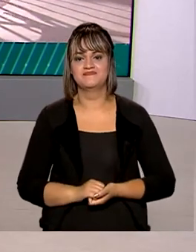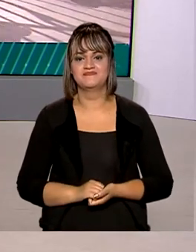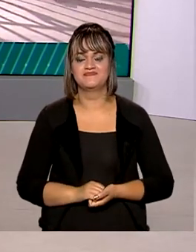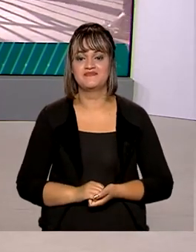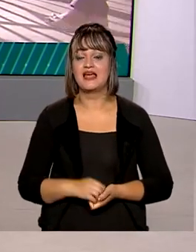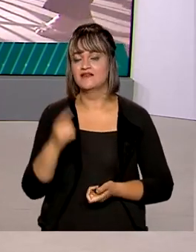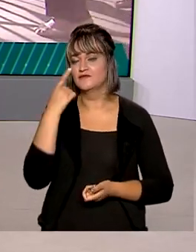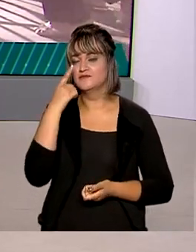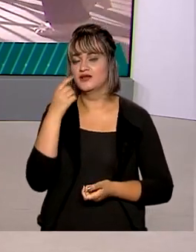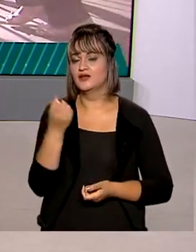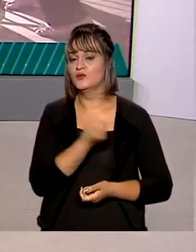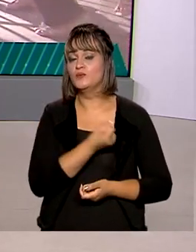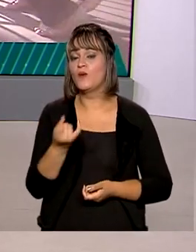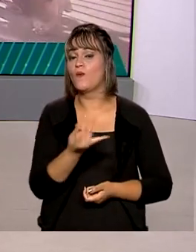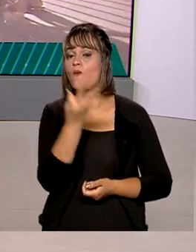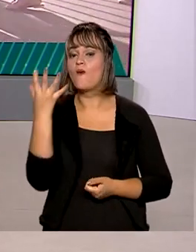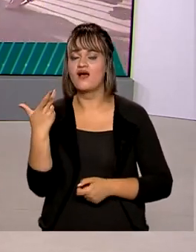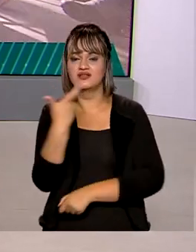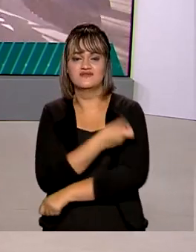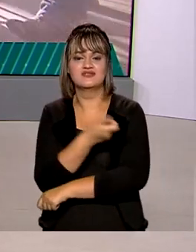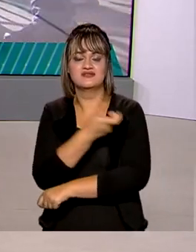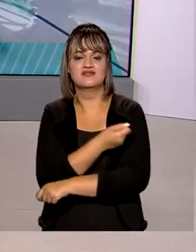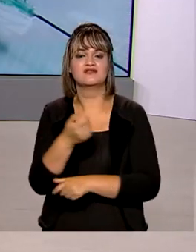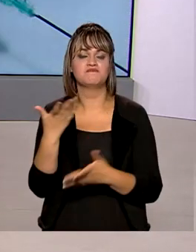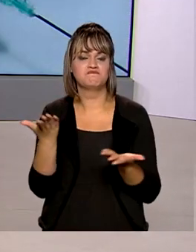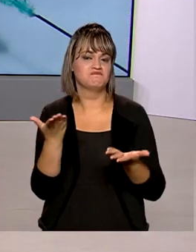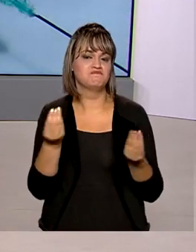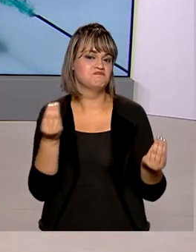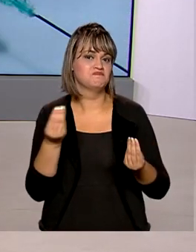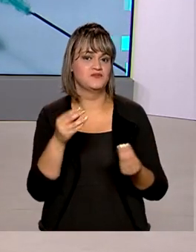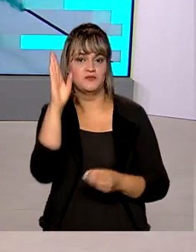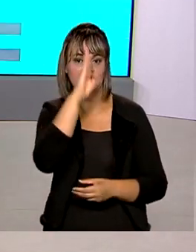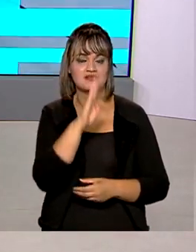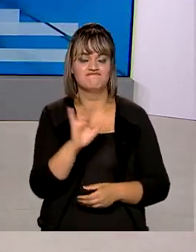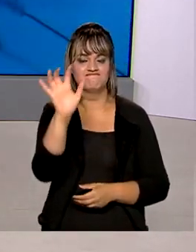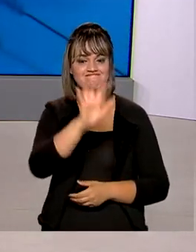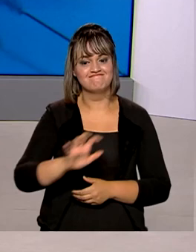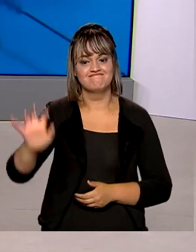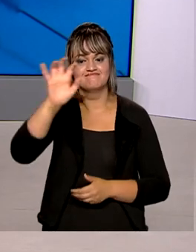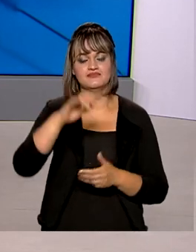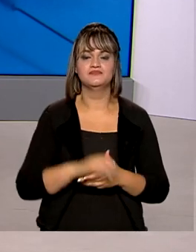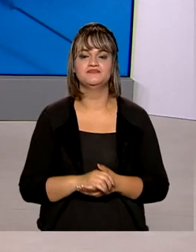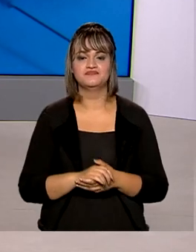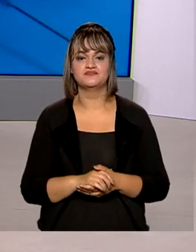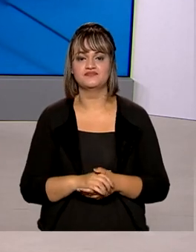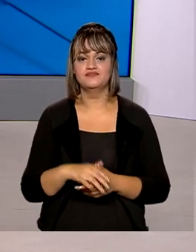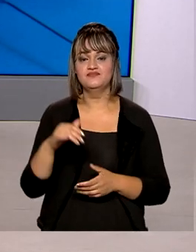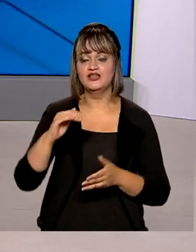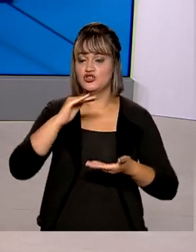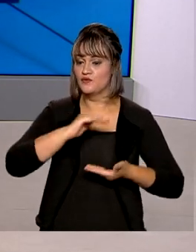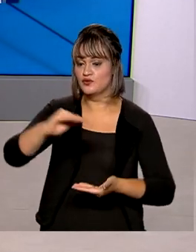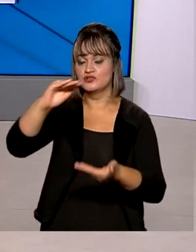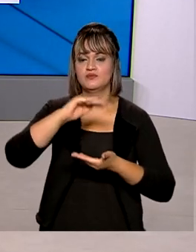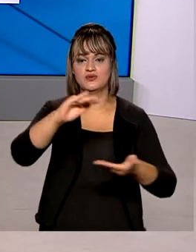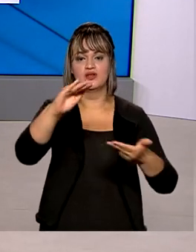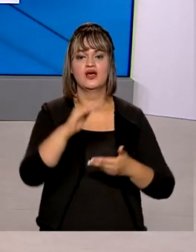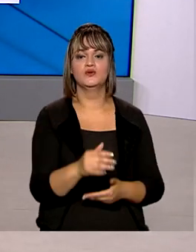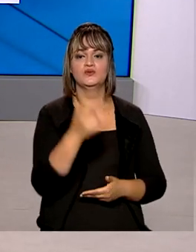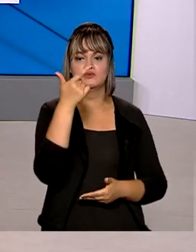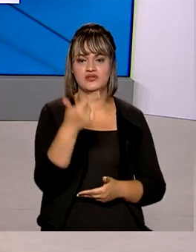Vamos ver os números exatos da vacinação contra a Covid-19 pelo Brasil aqui no telão? Olha, até agora foram distribuídas